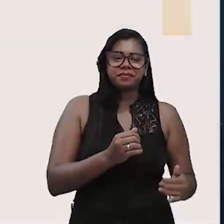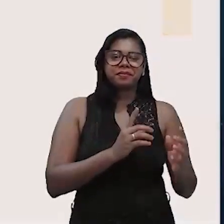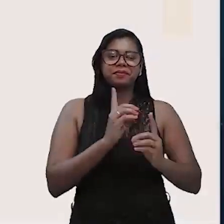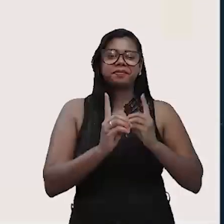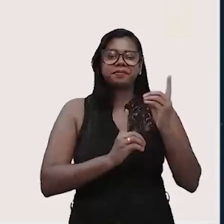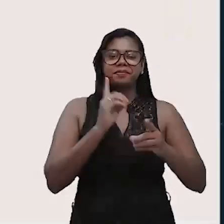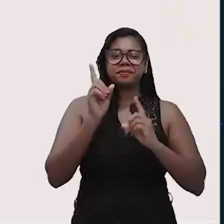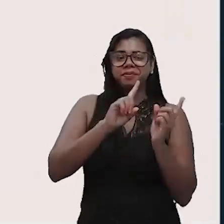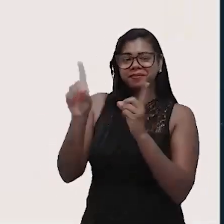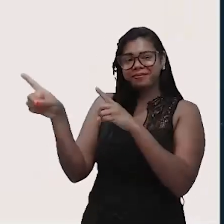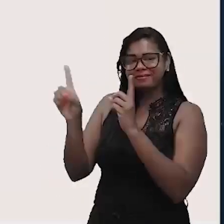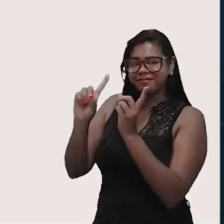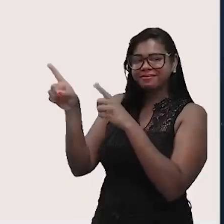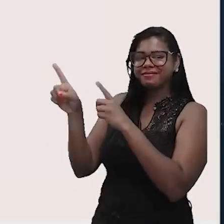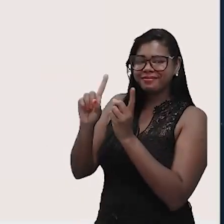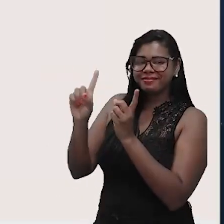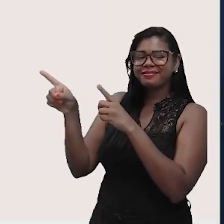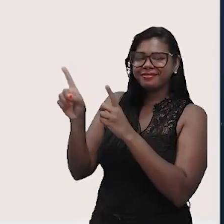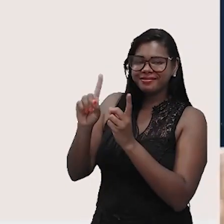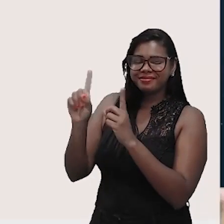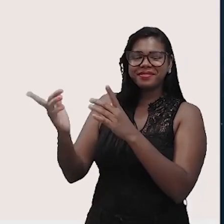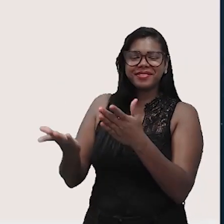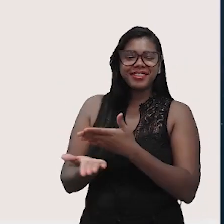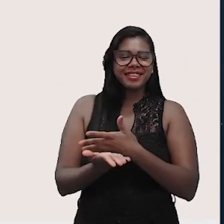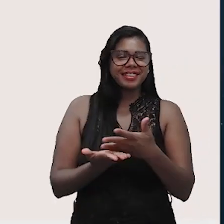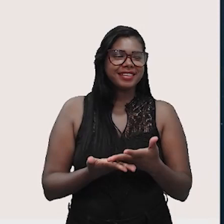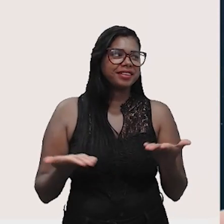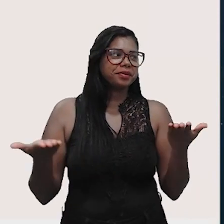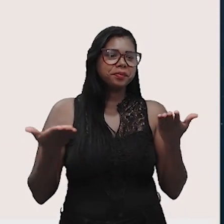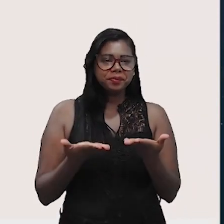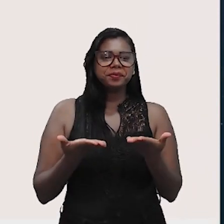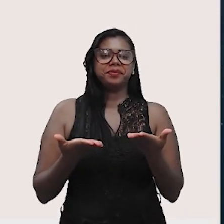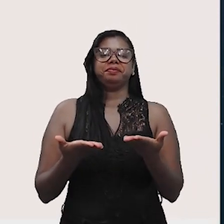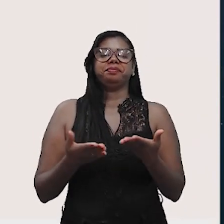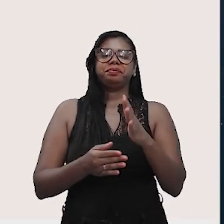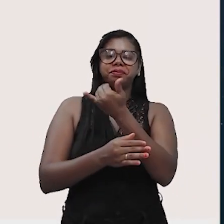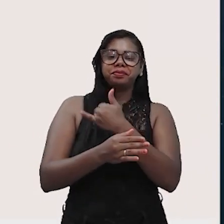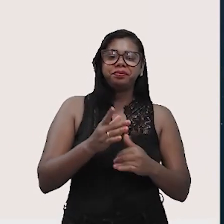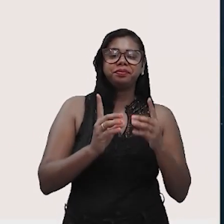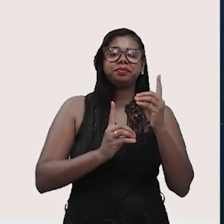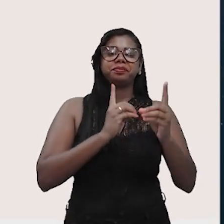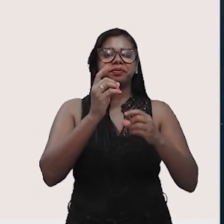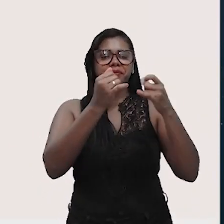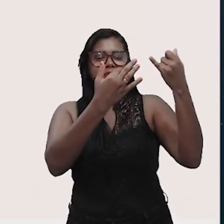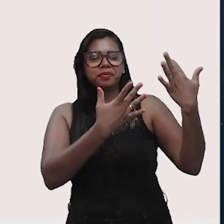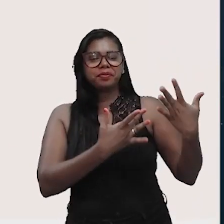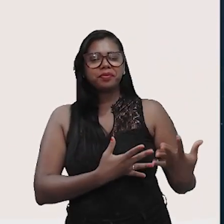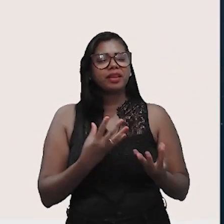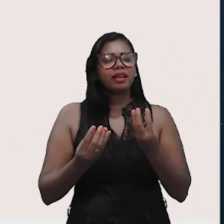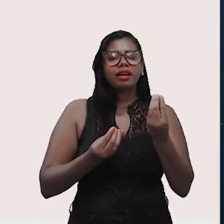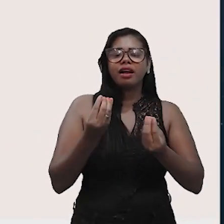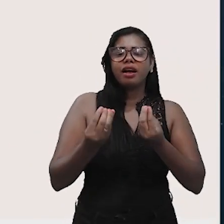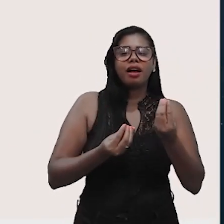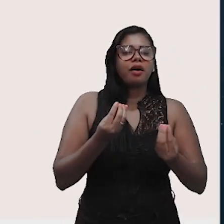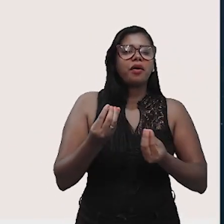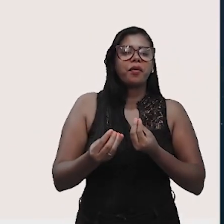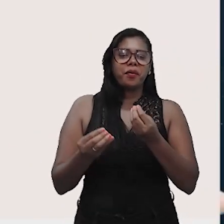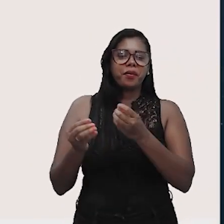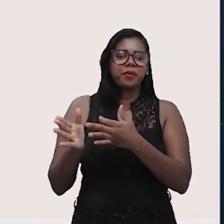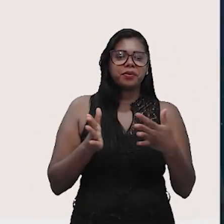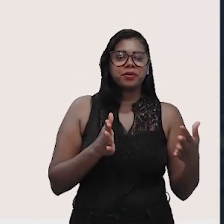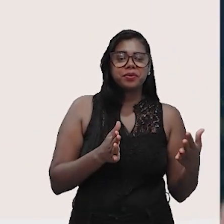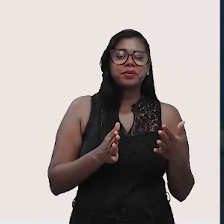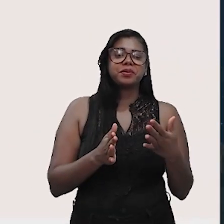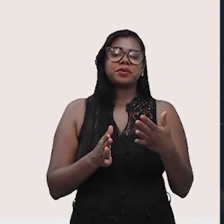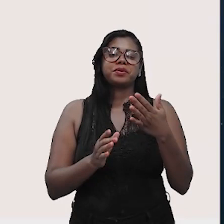arrocha aí, Robertão! Iniciamos, então, o conceito de eletrodinâmica, falando de como é que os processos elétricos se